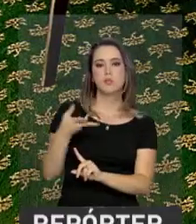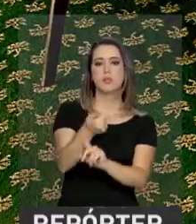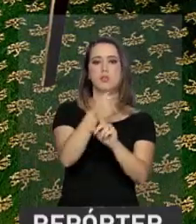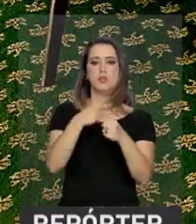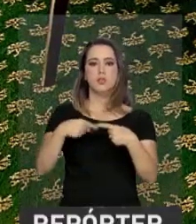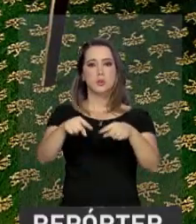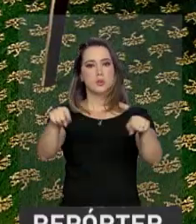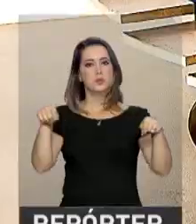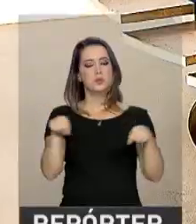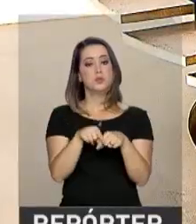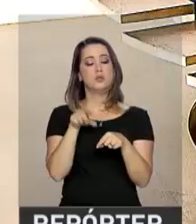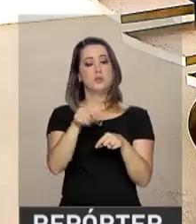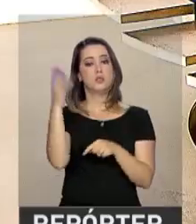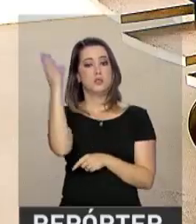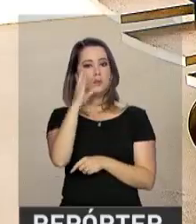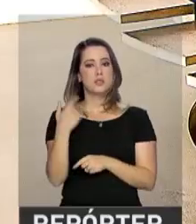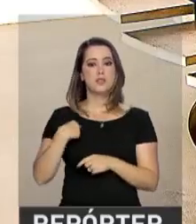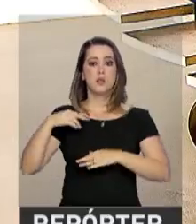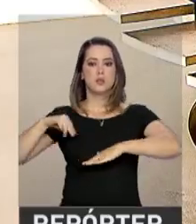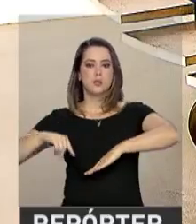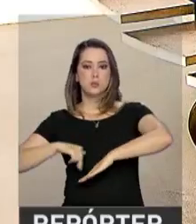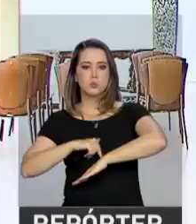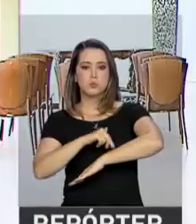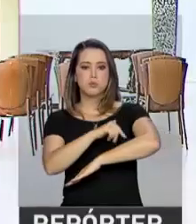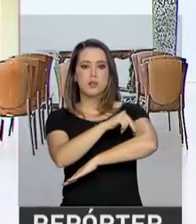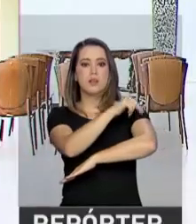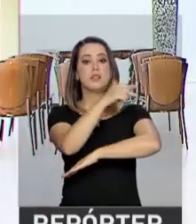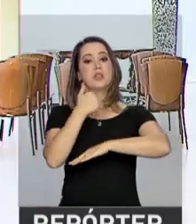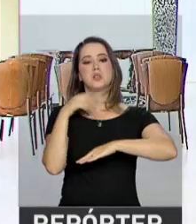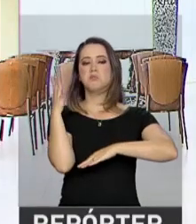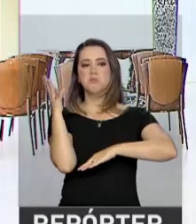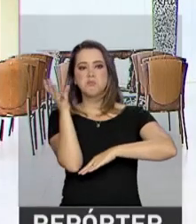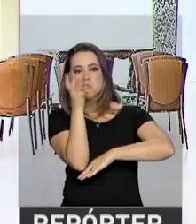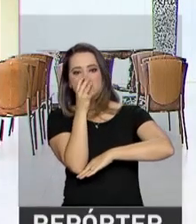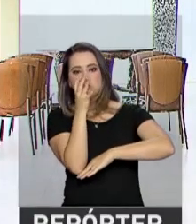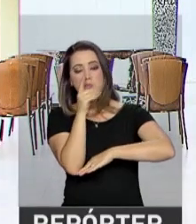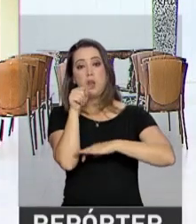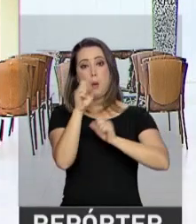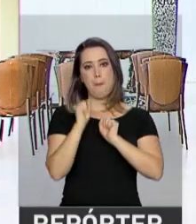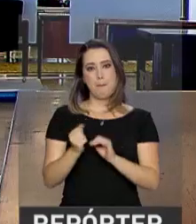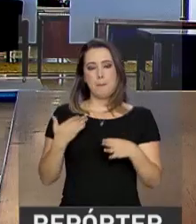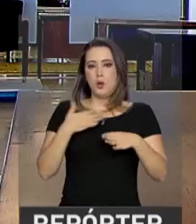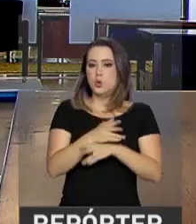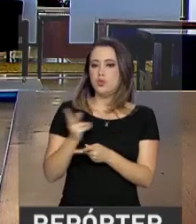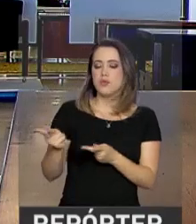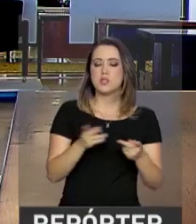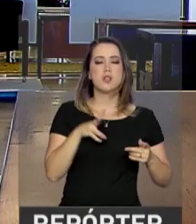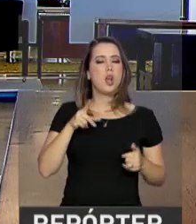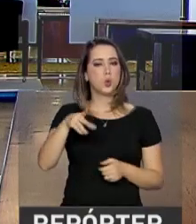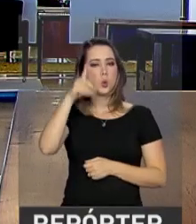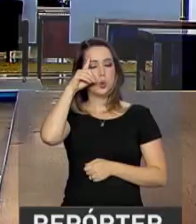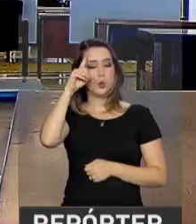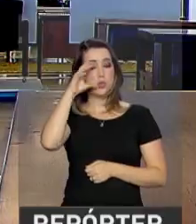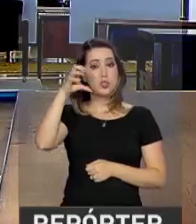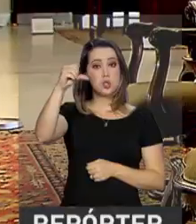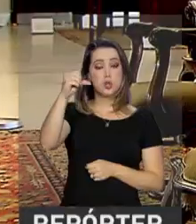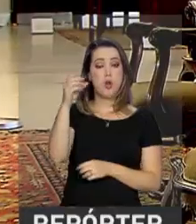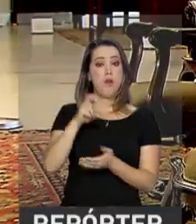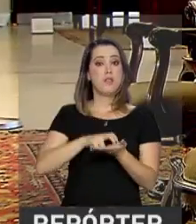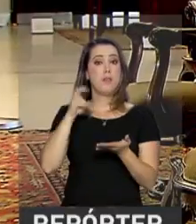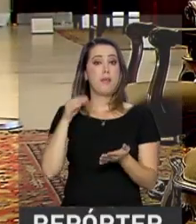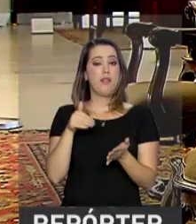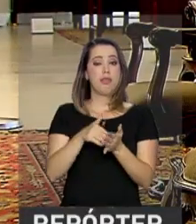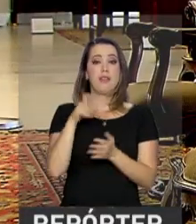de designs brasileiros. Até a escada é uma atração. O palácio está aberto para visitação todos os dias, de nove da manhã